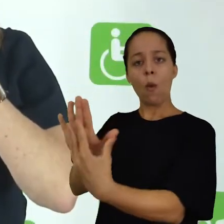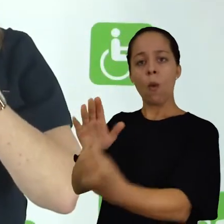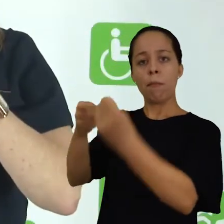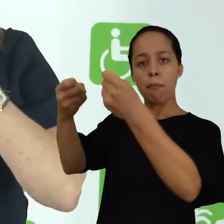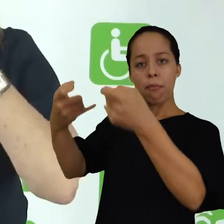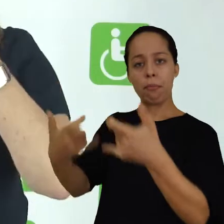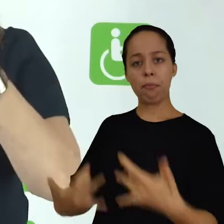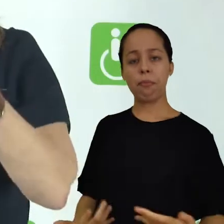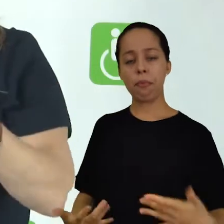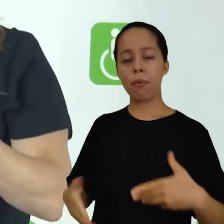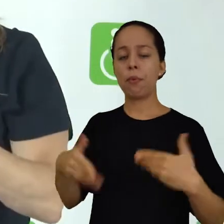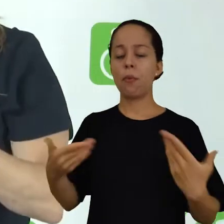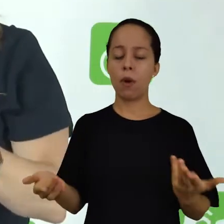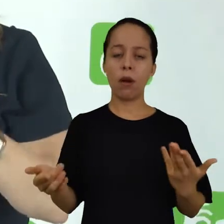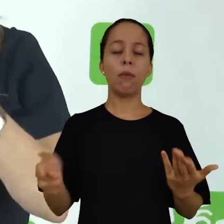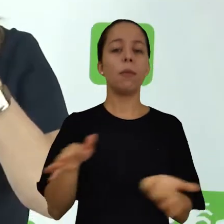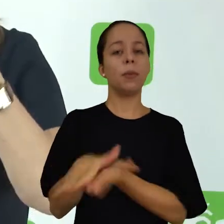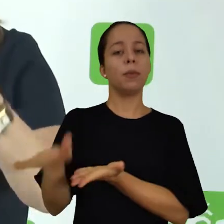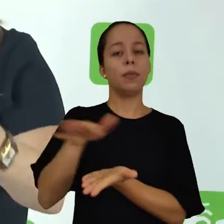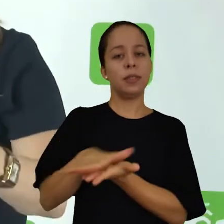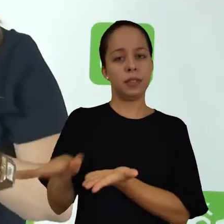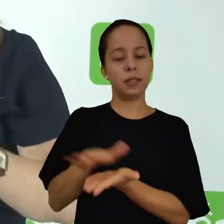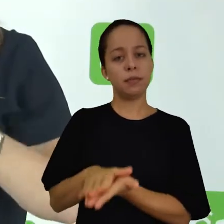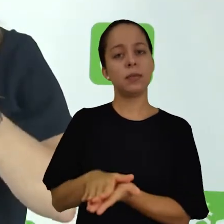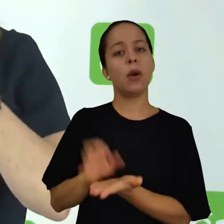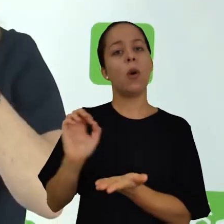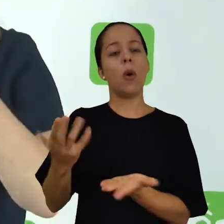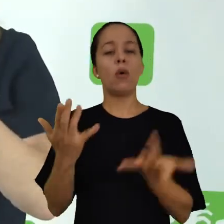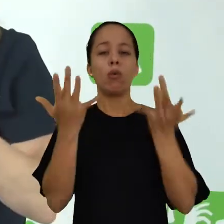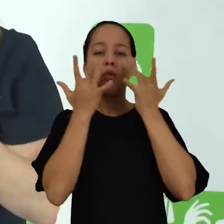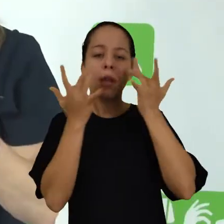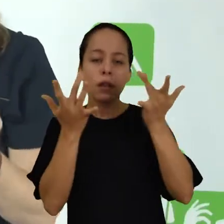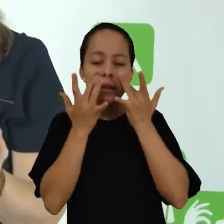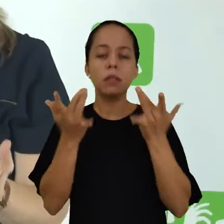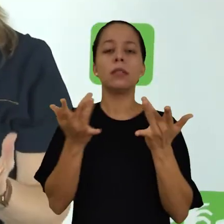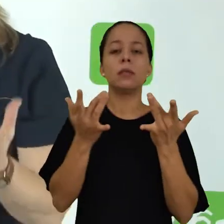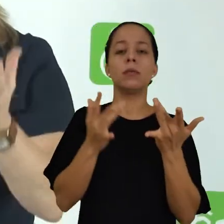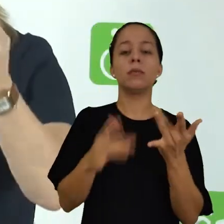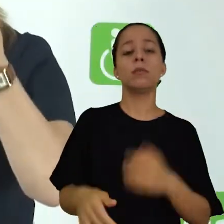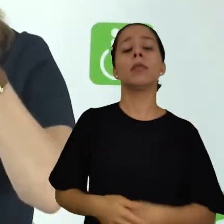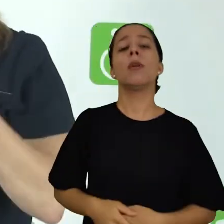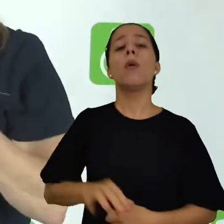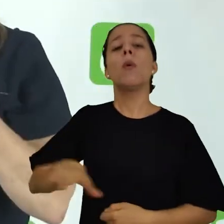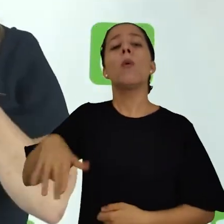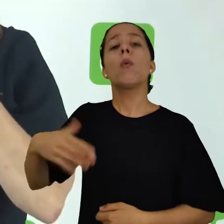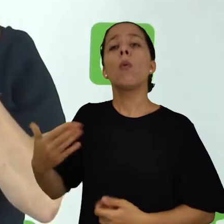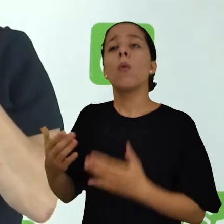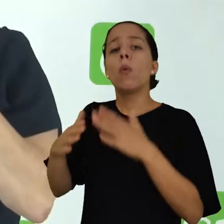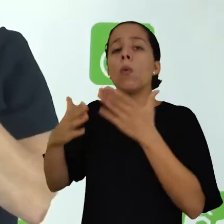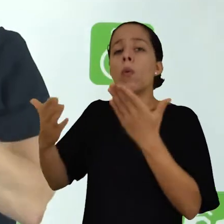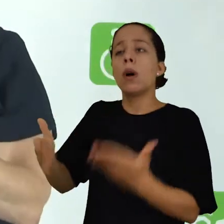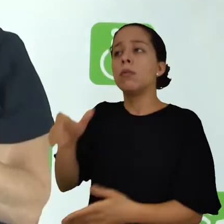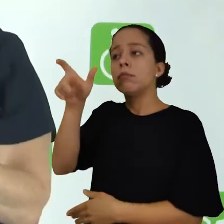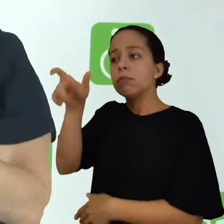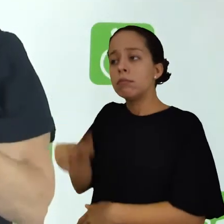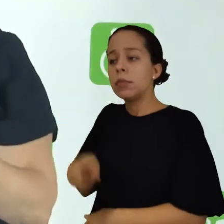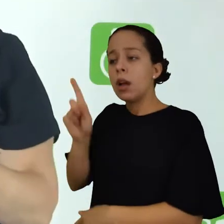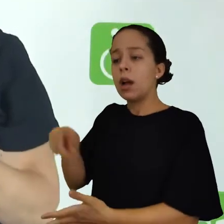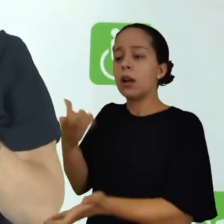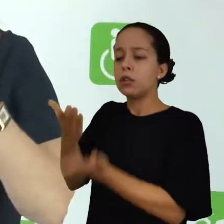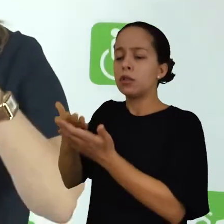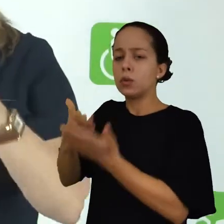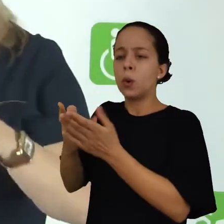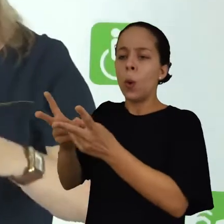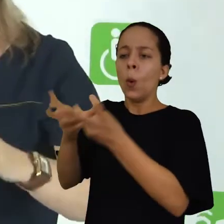a ser referenciada, a obra ou peça teatral, qual é o objeto de estudo